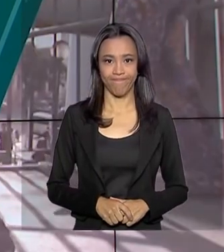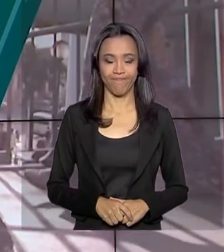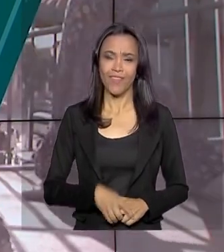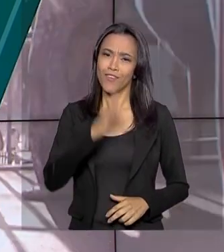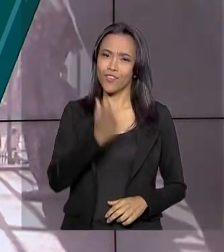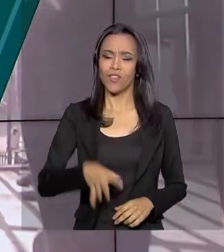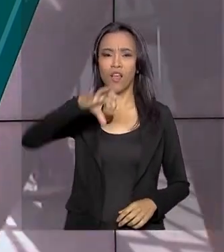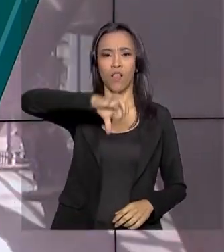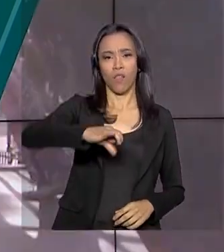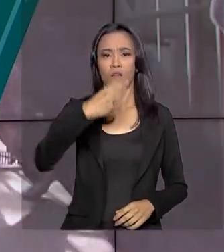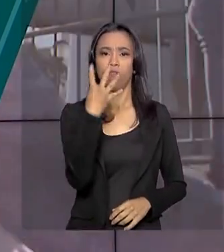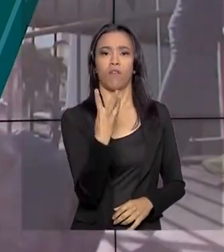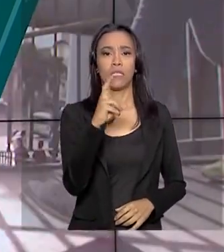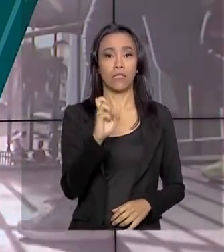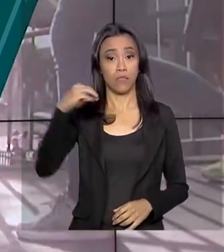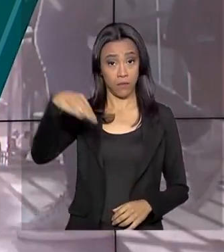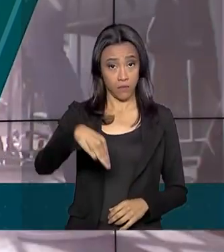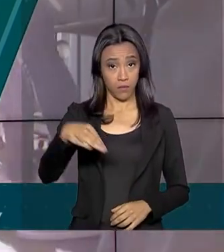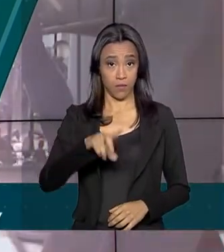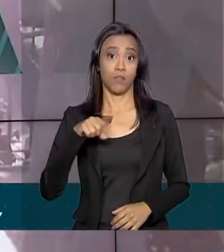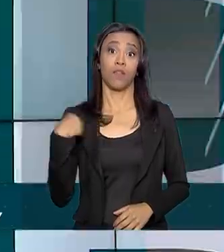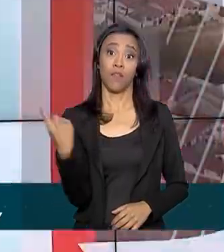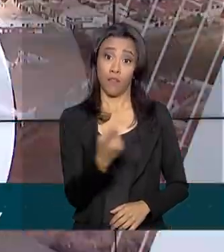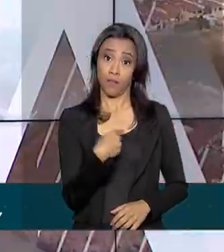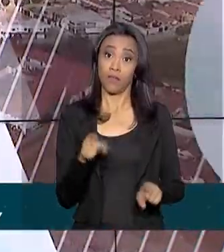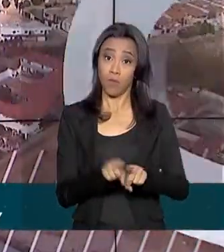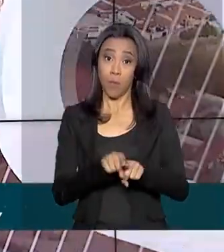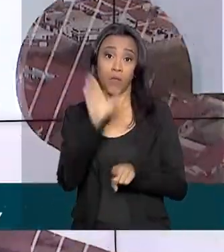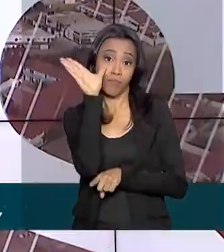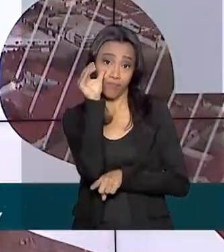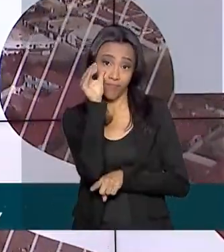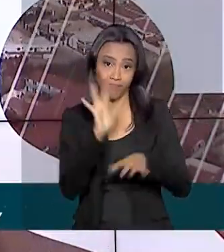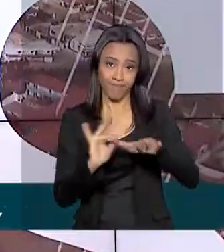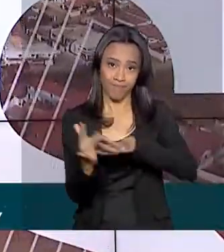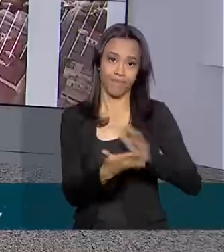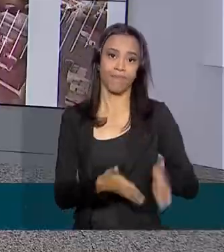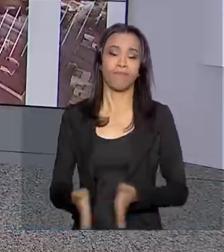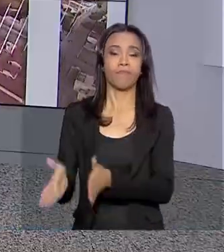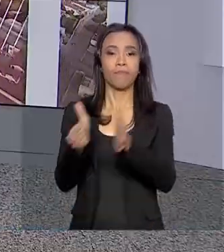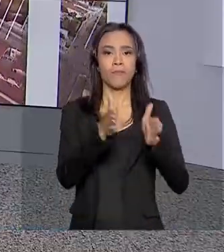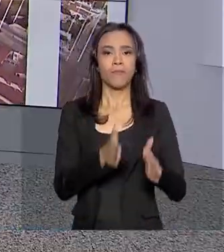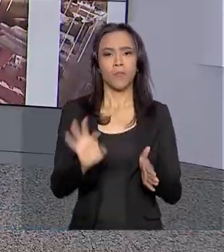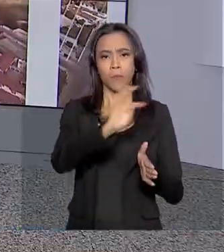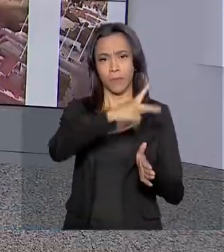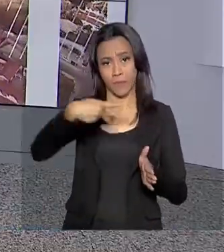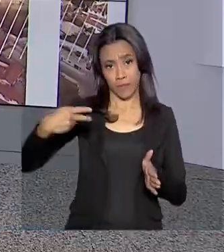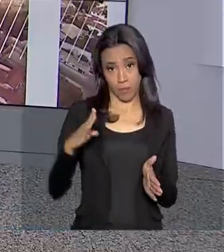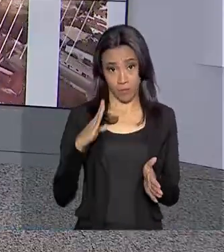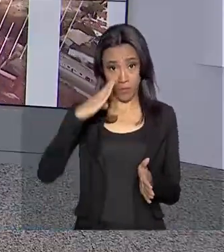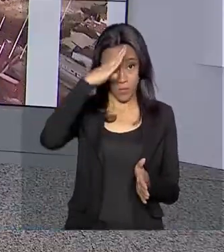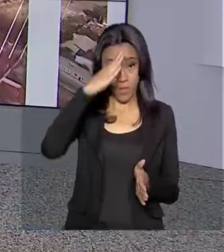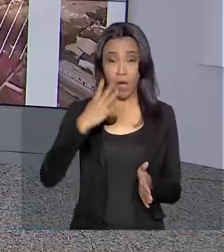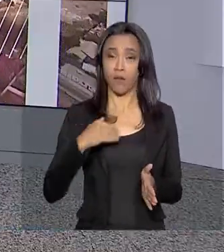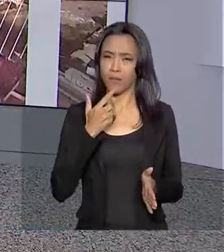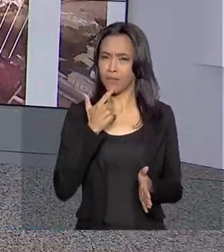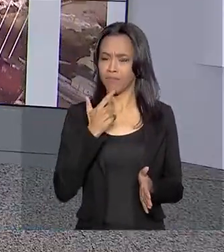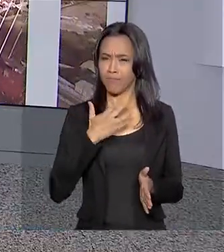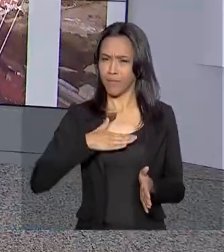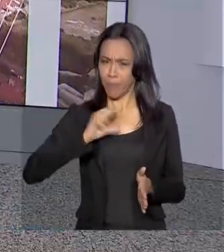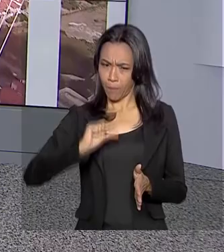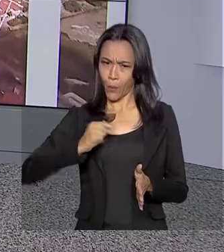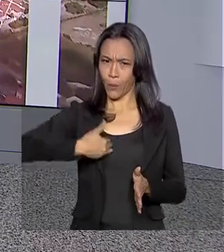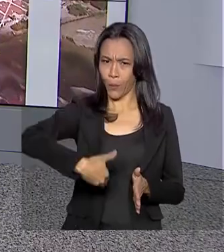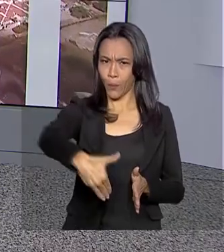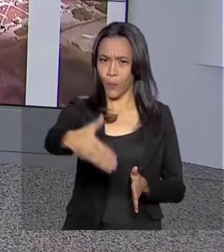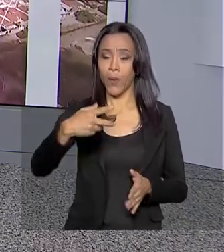São 9 horas e 45 minutos, estamos ao vivo também pelas redes sociais. O presidente Jair Bolsonaro assina daqui a pouco em